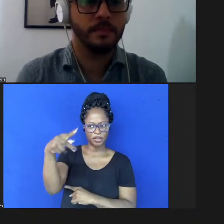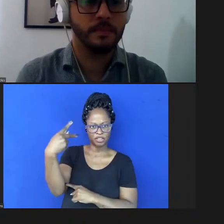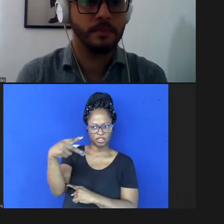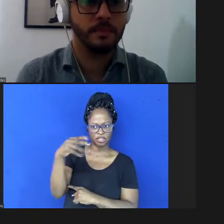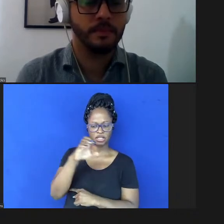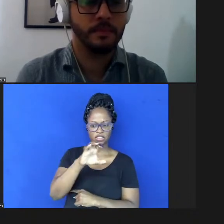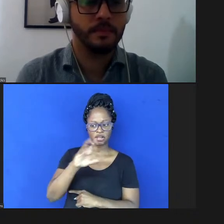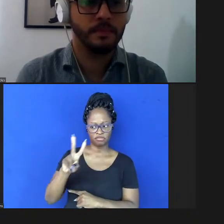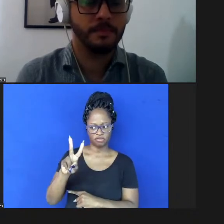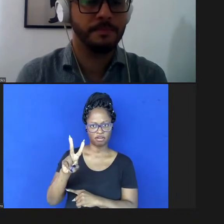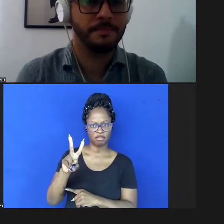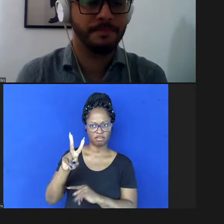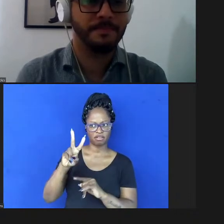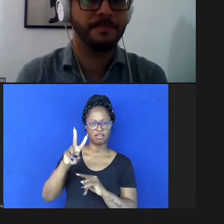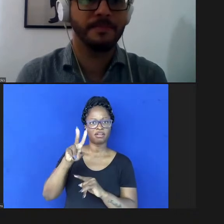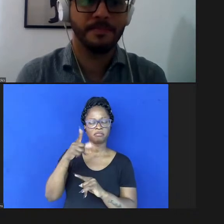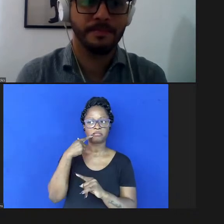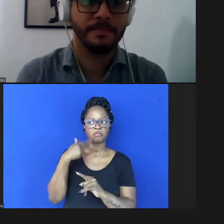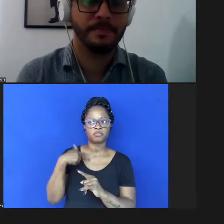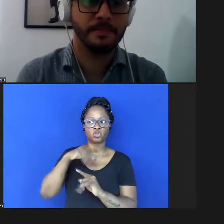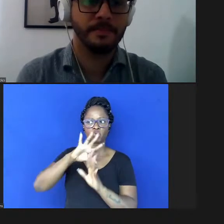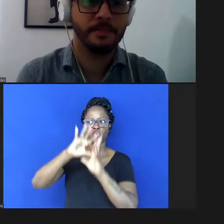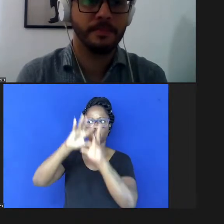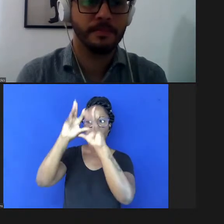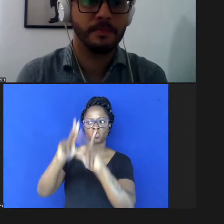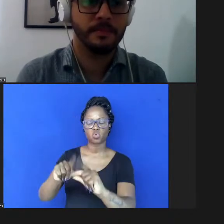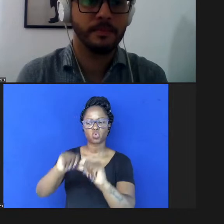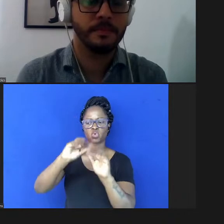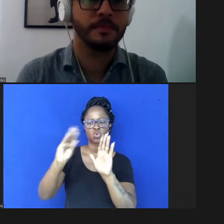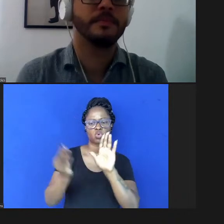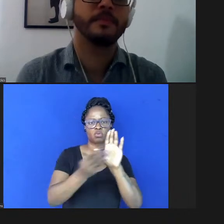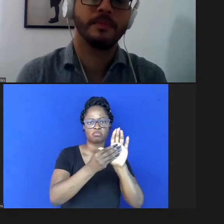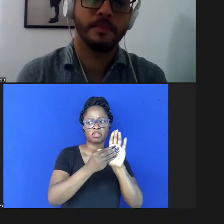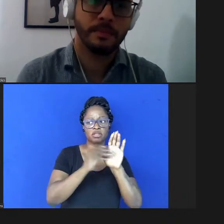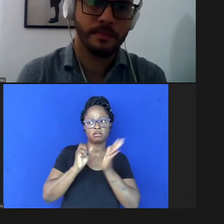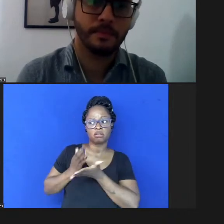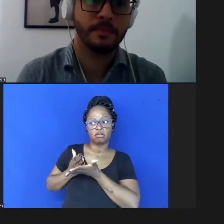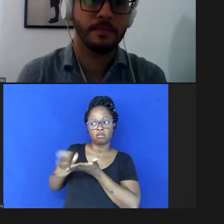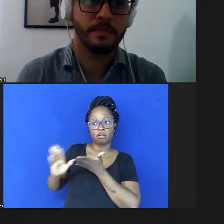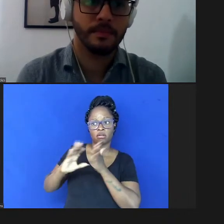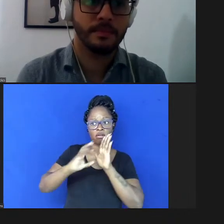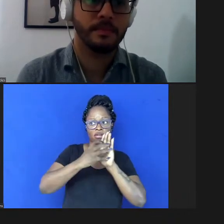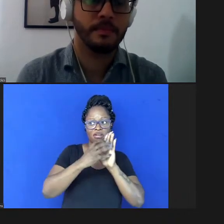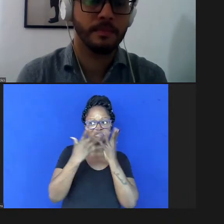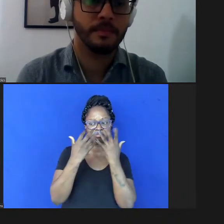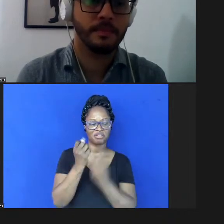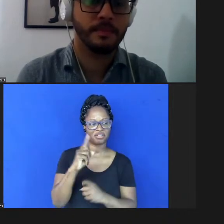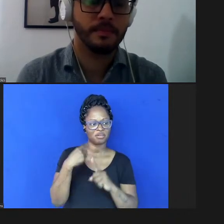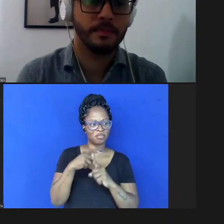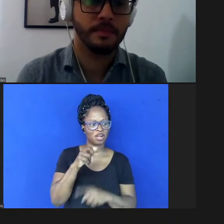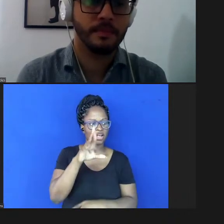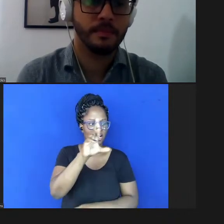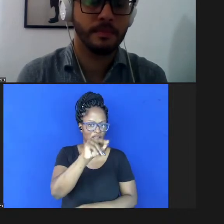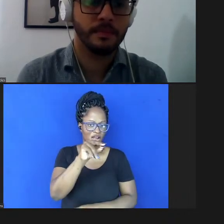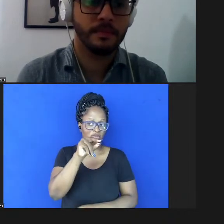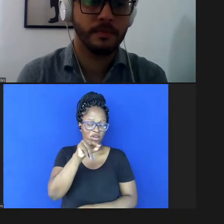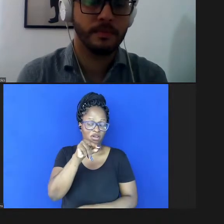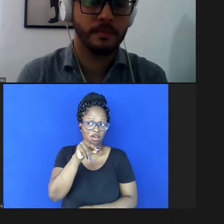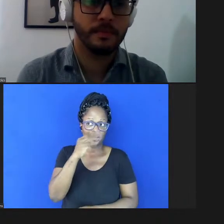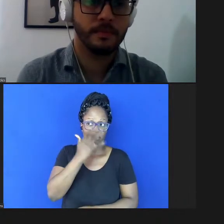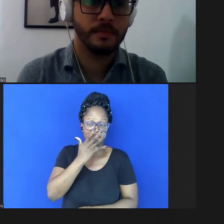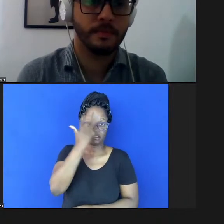descartávamos nada perdão descartávamos tudo que não estivesse no repositório claro que isso foi muito radical na época